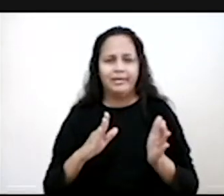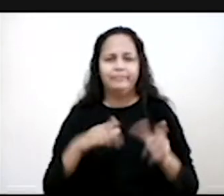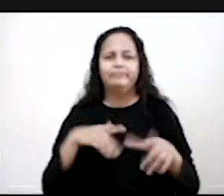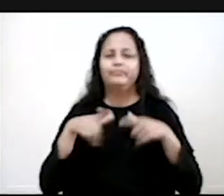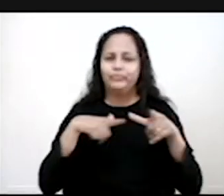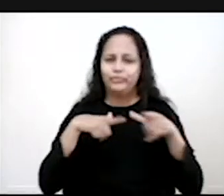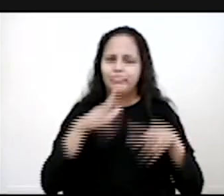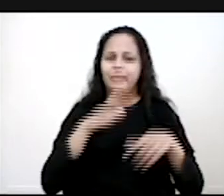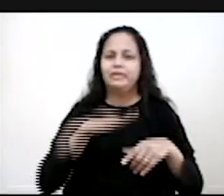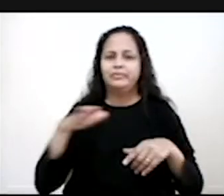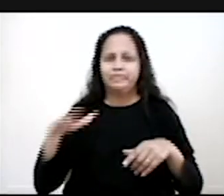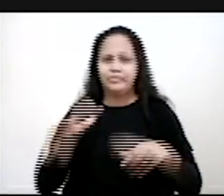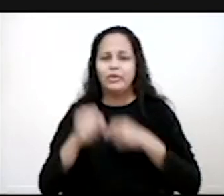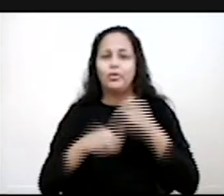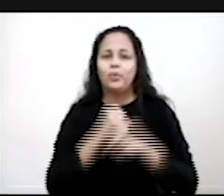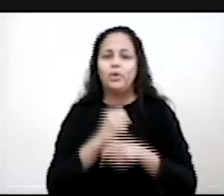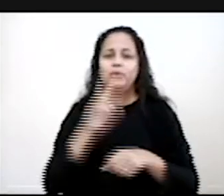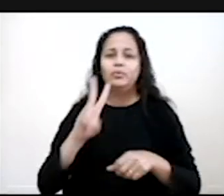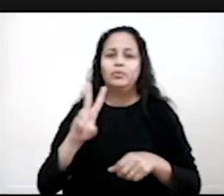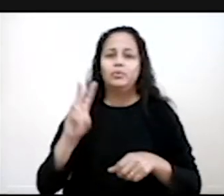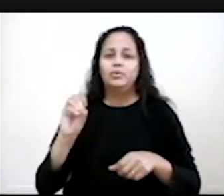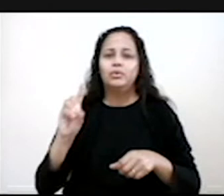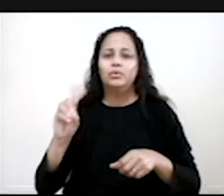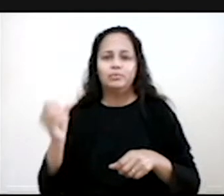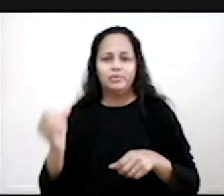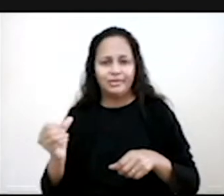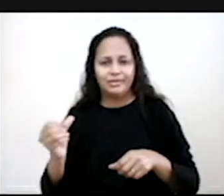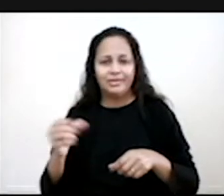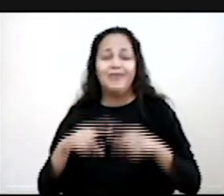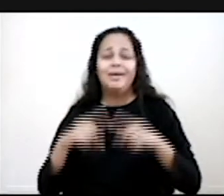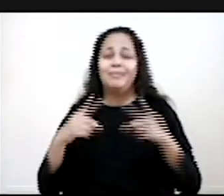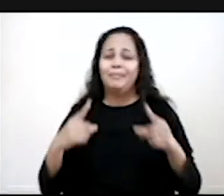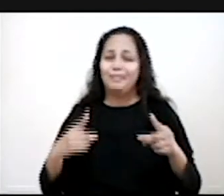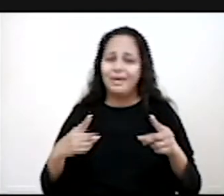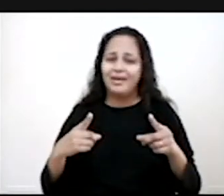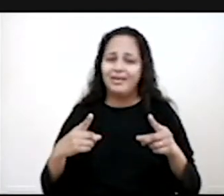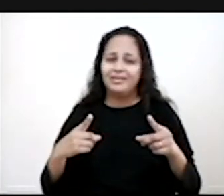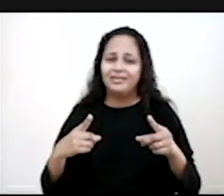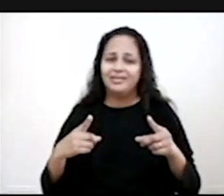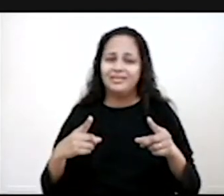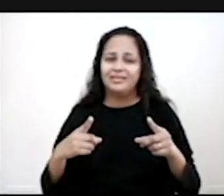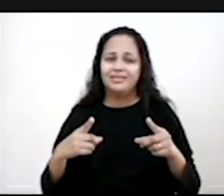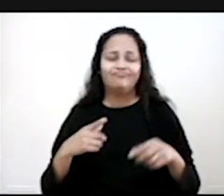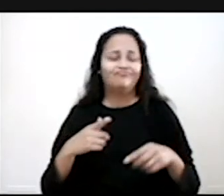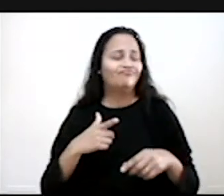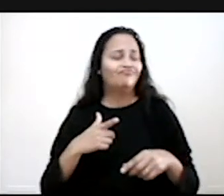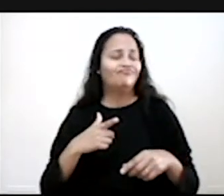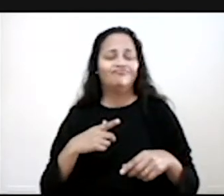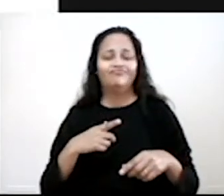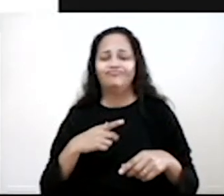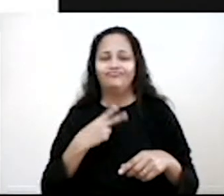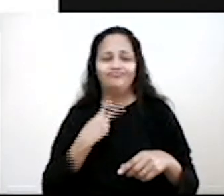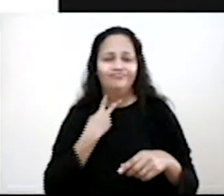piores formas de trabalho infantil até 2016. Mas isso não vai acontecer. Então, é sobre isso que vai falar essa reportagem.